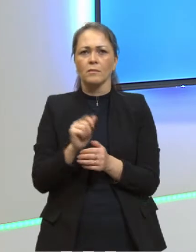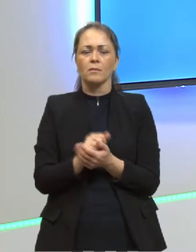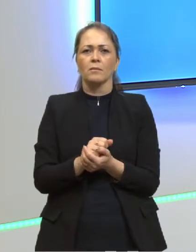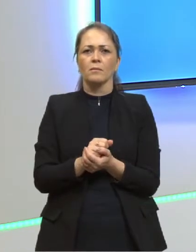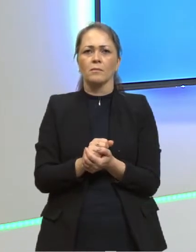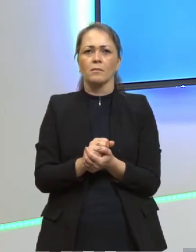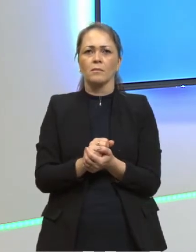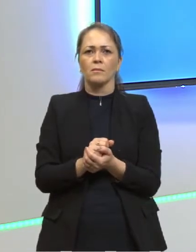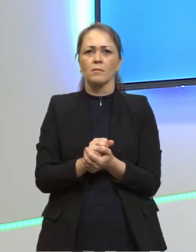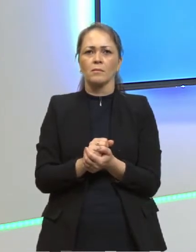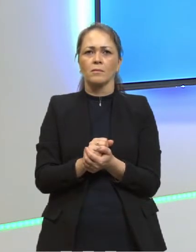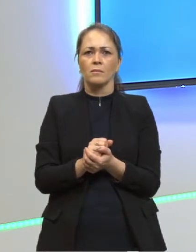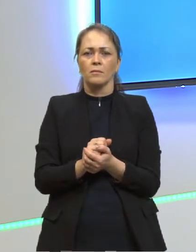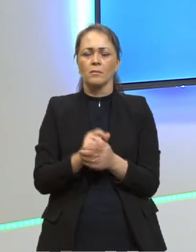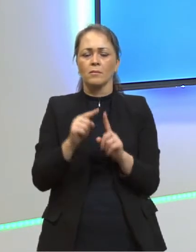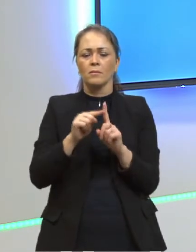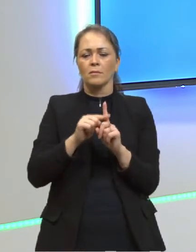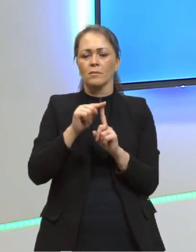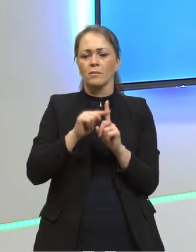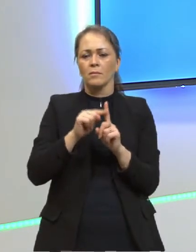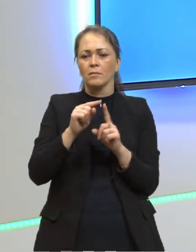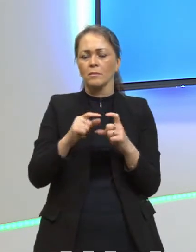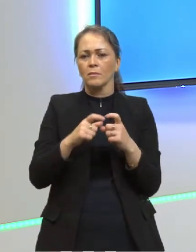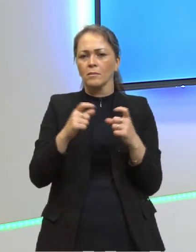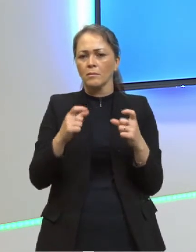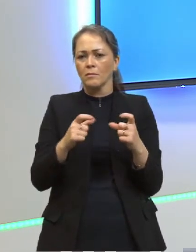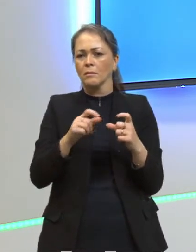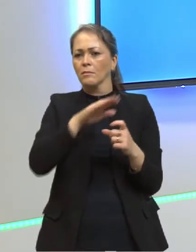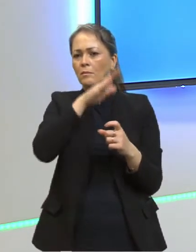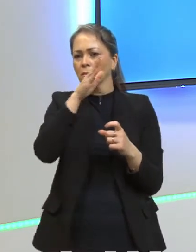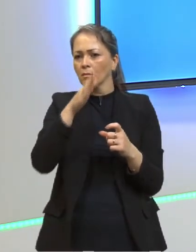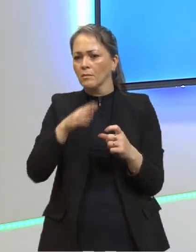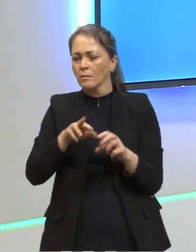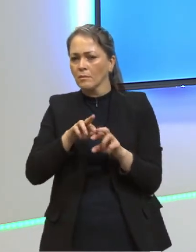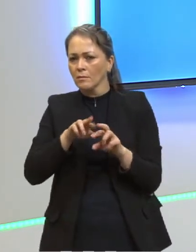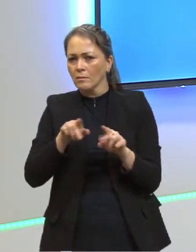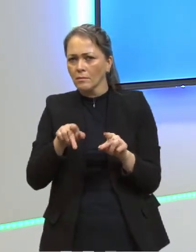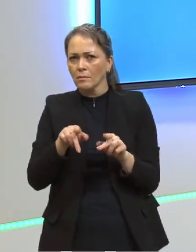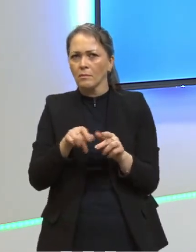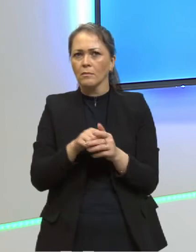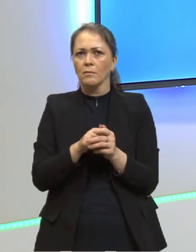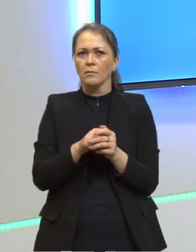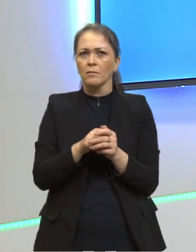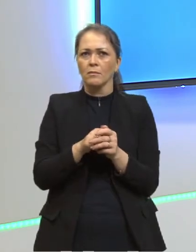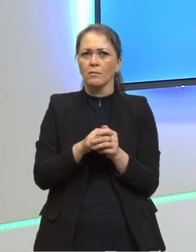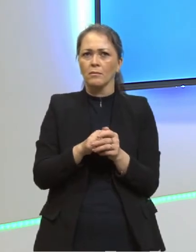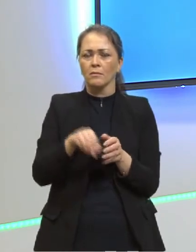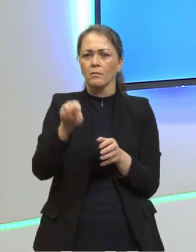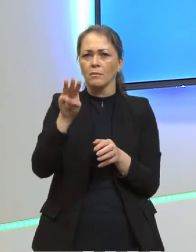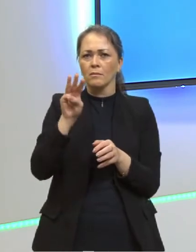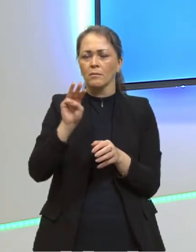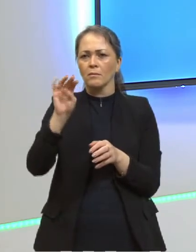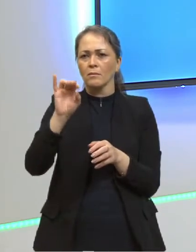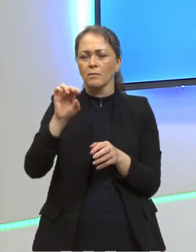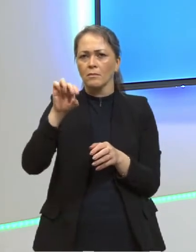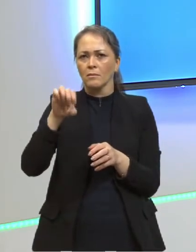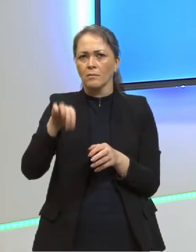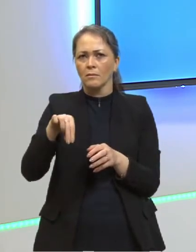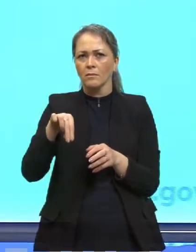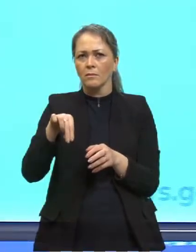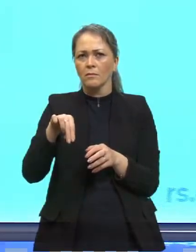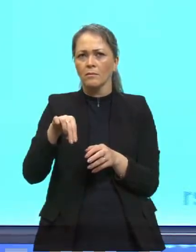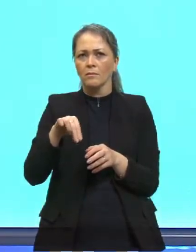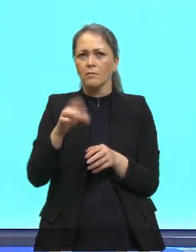E essa temperatura maior tem uma curva diferente e Vien viu o quê? Ele enxergou que